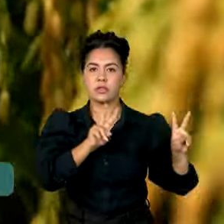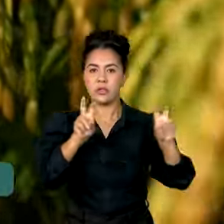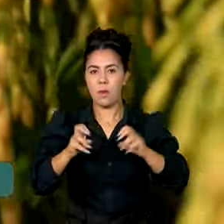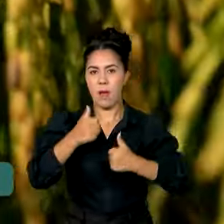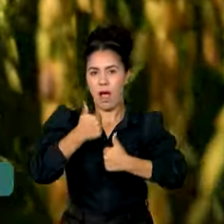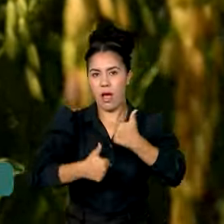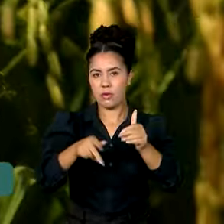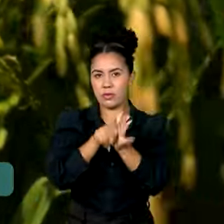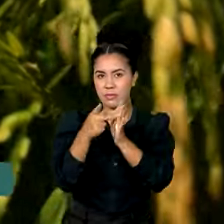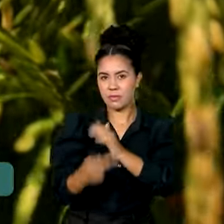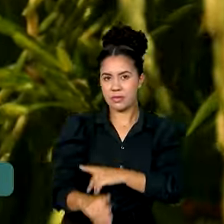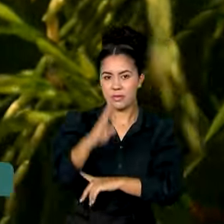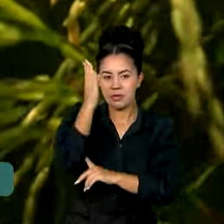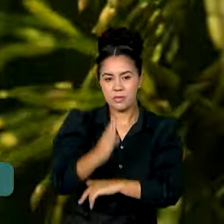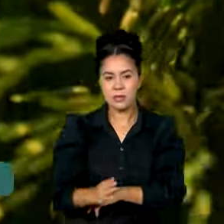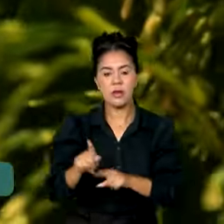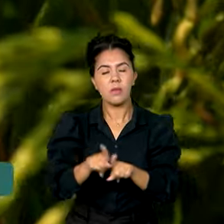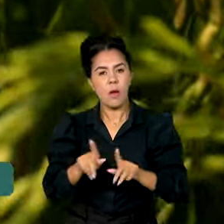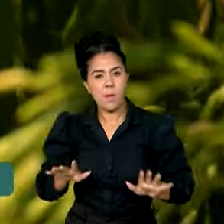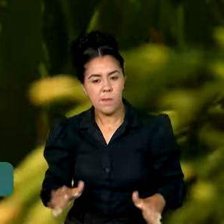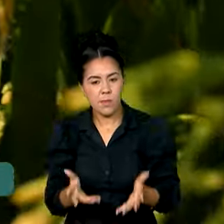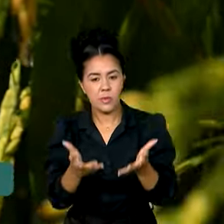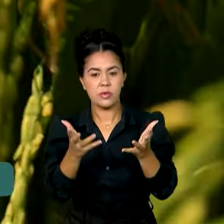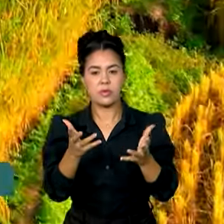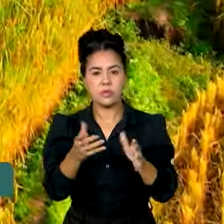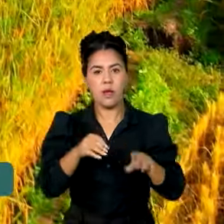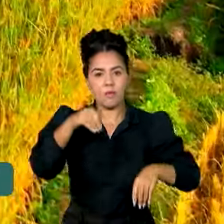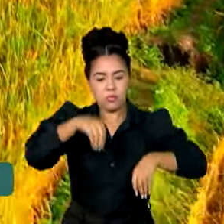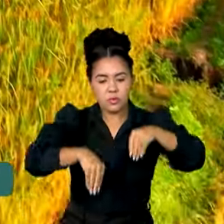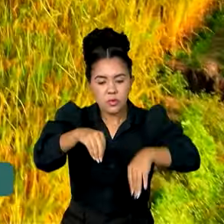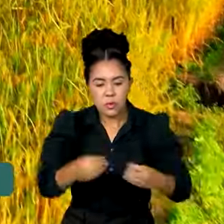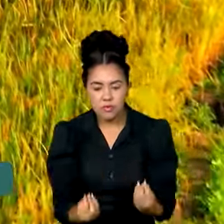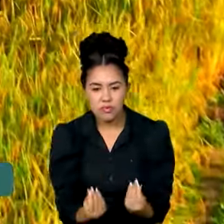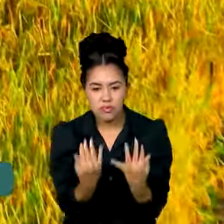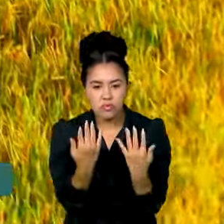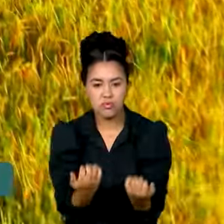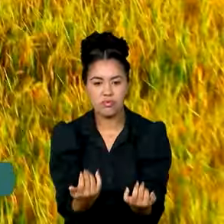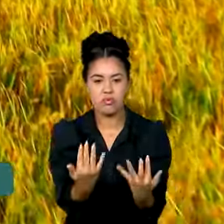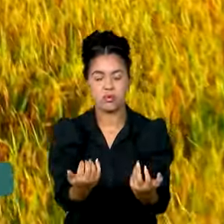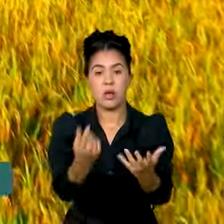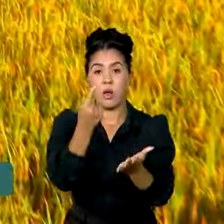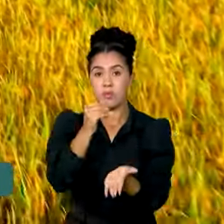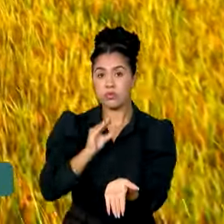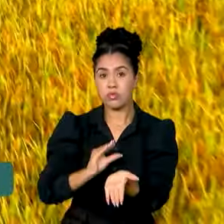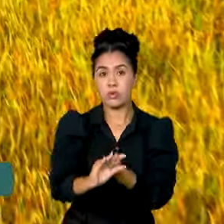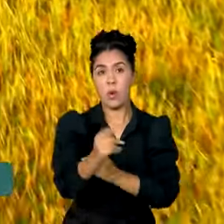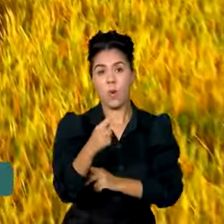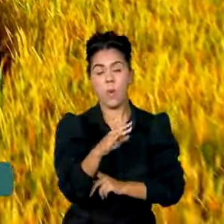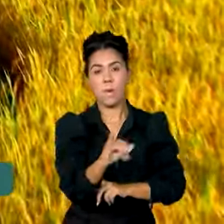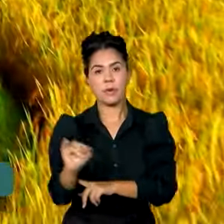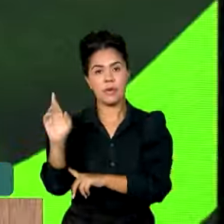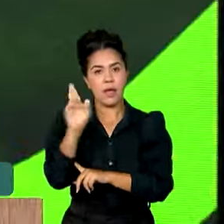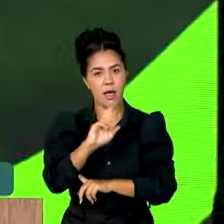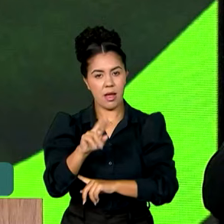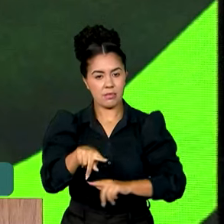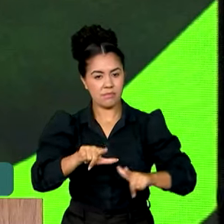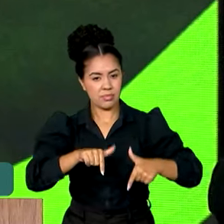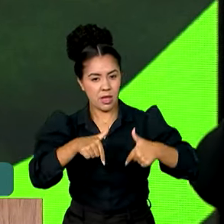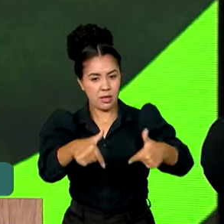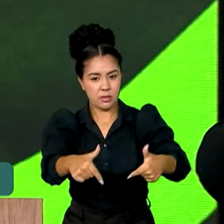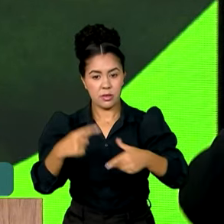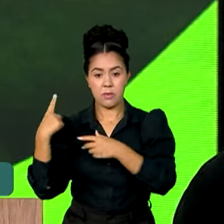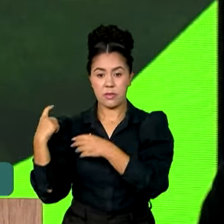a produção e a formação de estoques de arroz no país. Serão investidos um bilhão de reais na iniciativa. Os